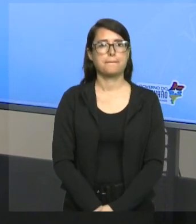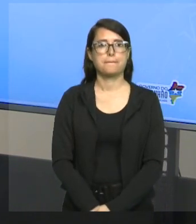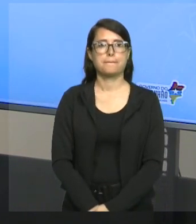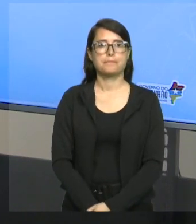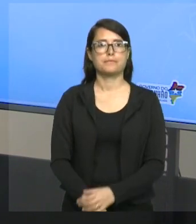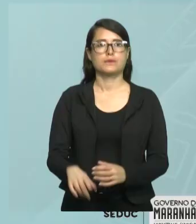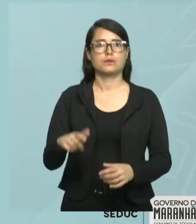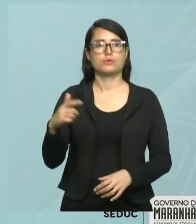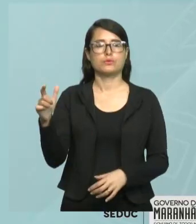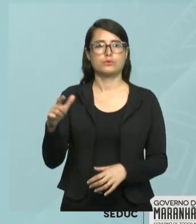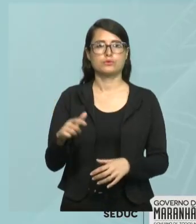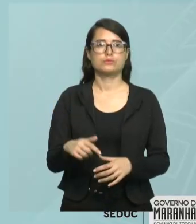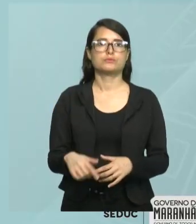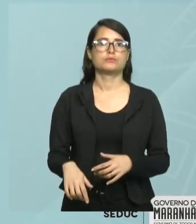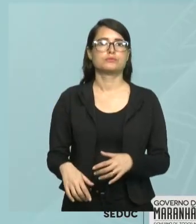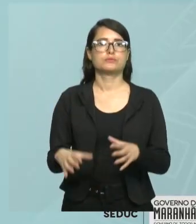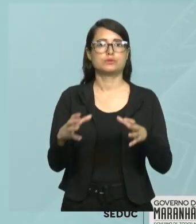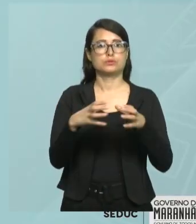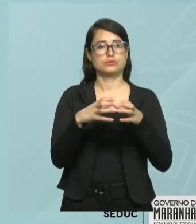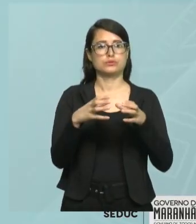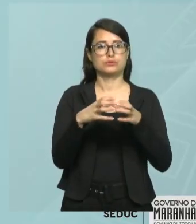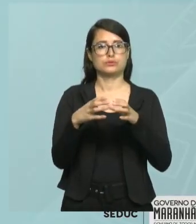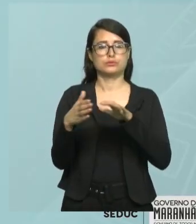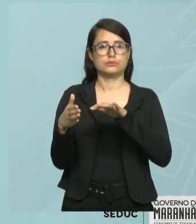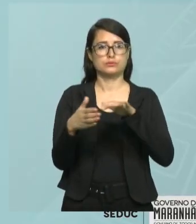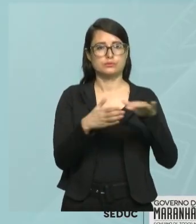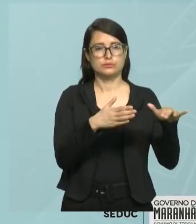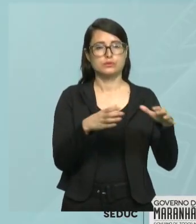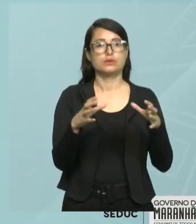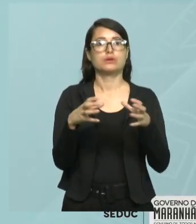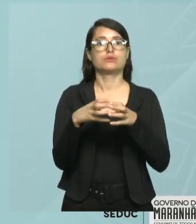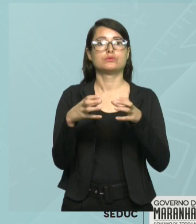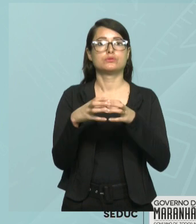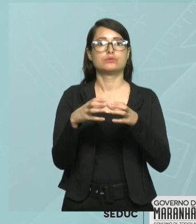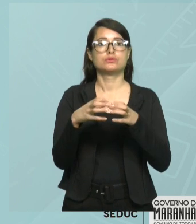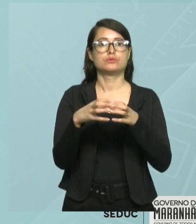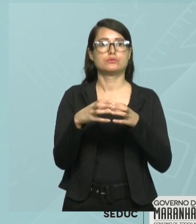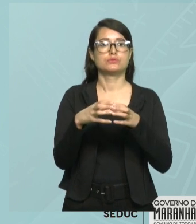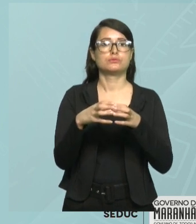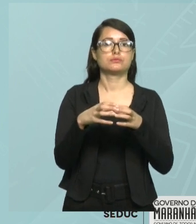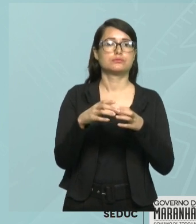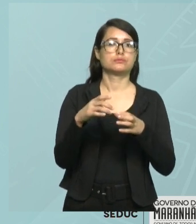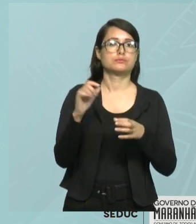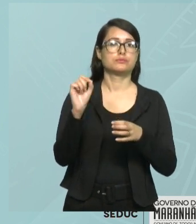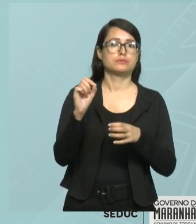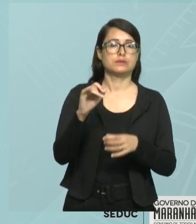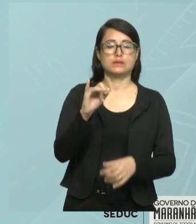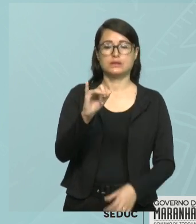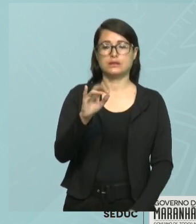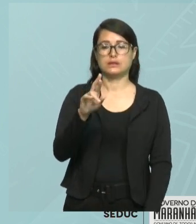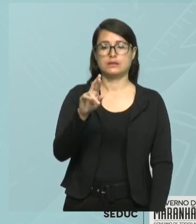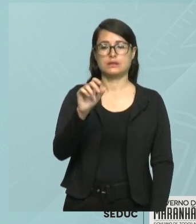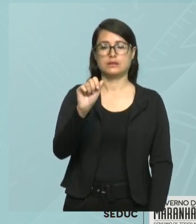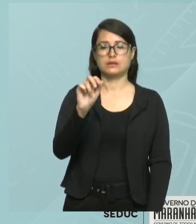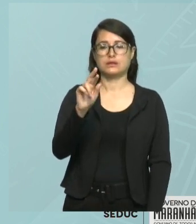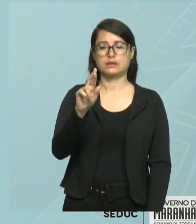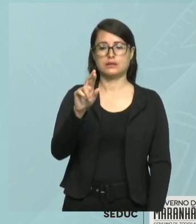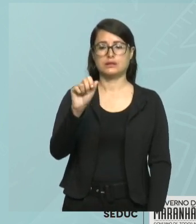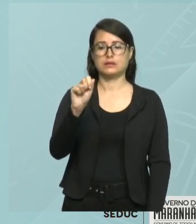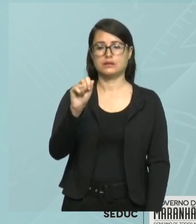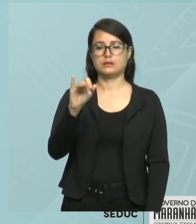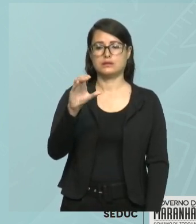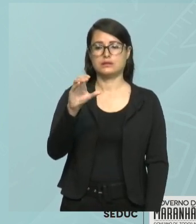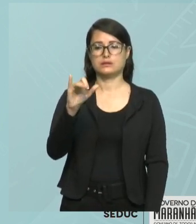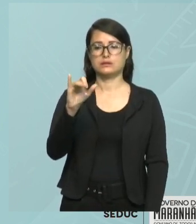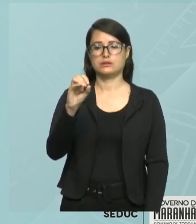Outro conjunto também é o conjunto dos números irracionais. Ora, pensa comigo, você é inteligente e você vai raciocinar logo.